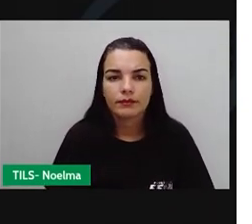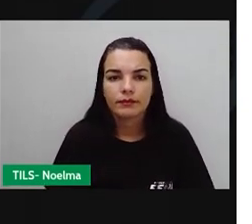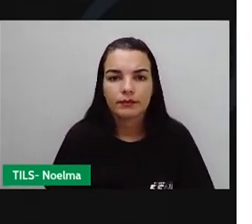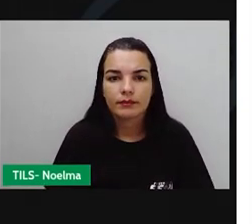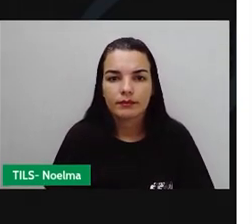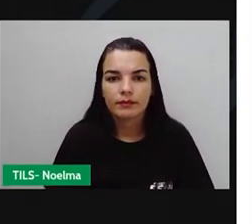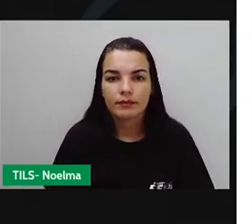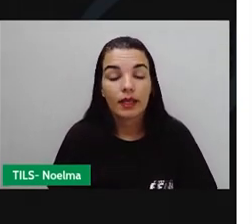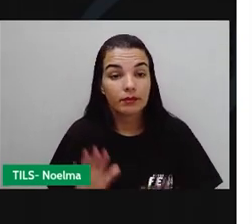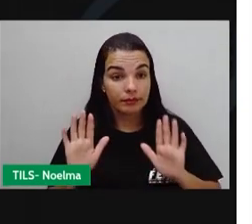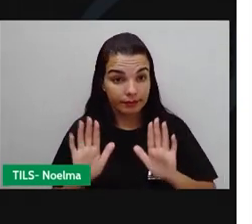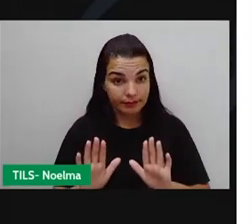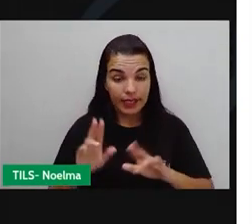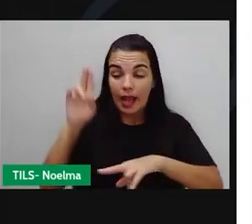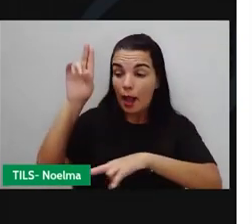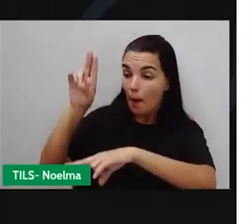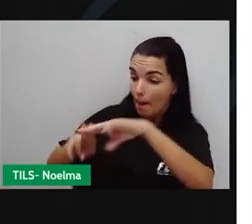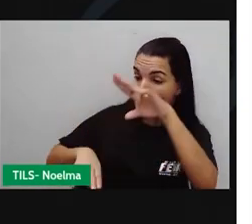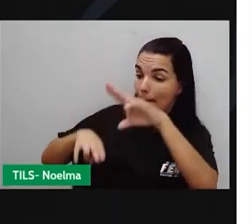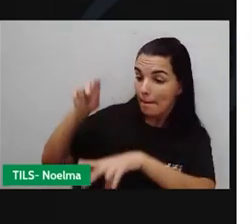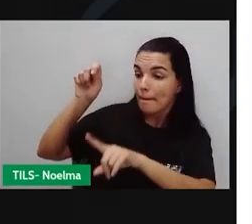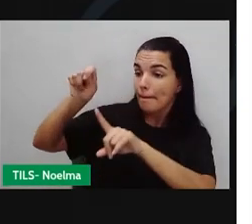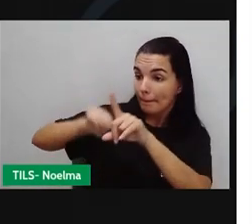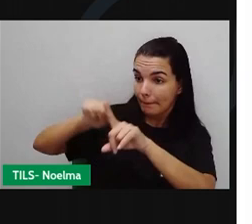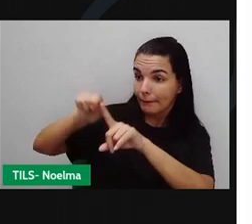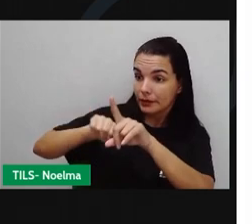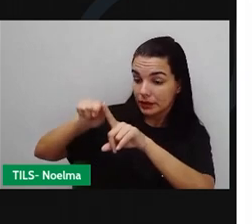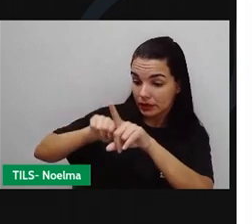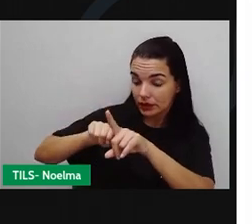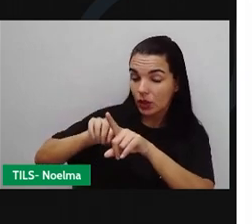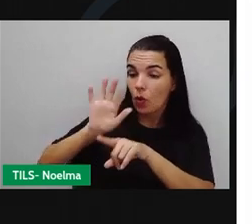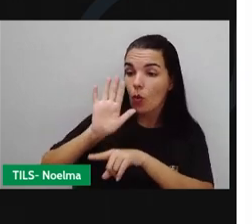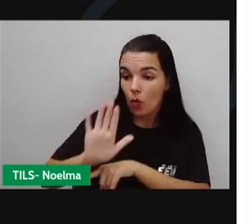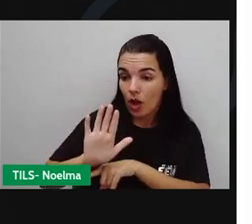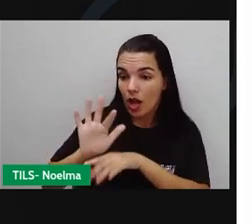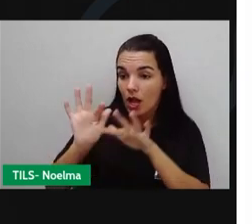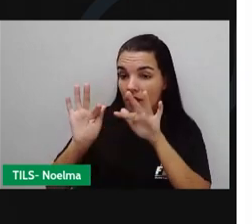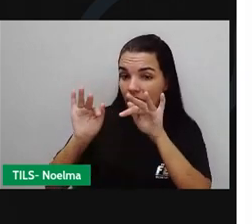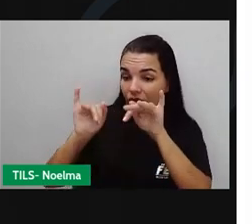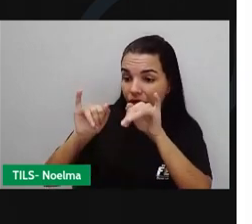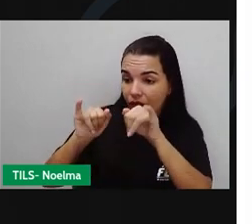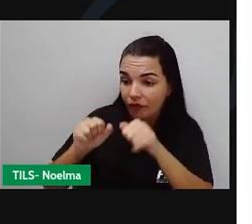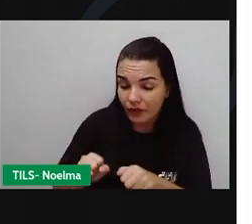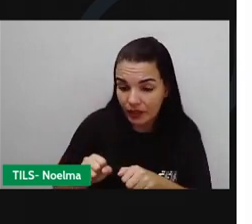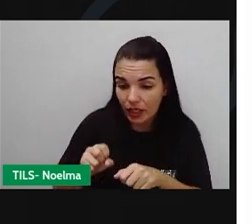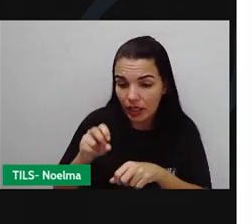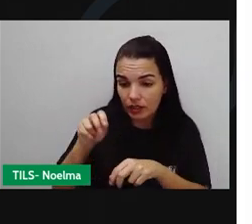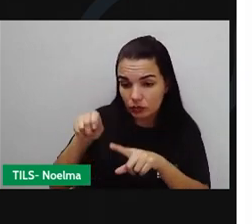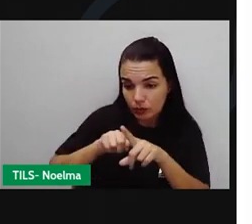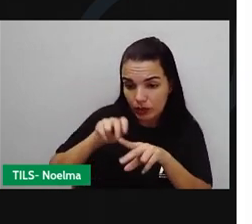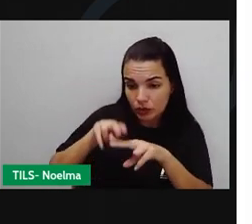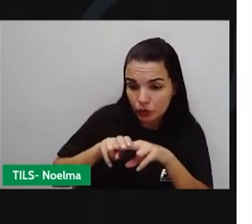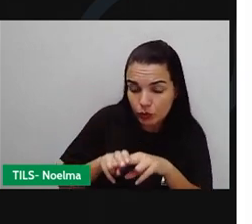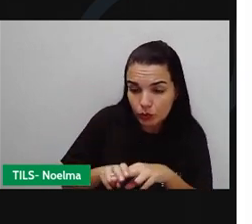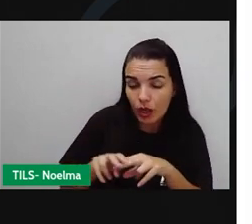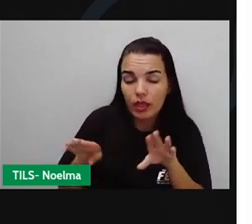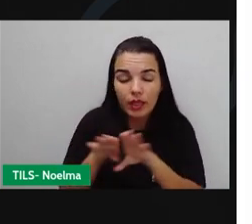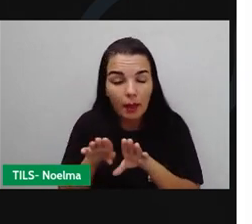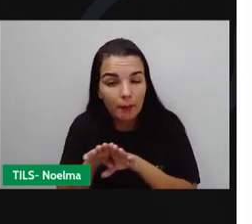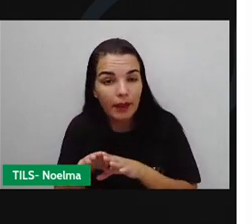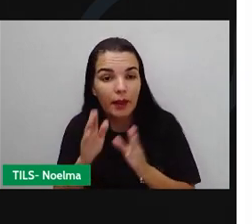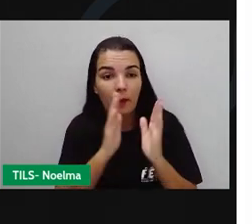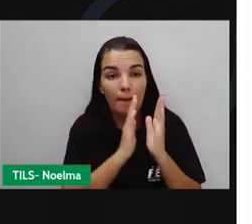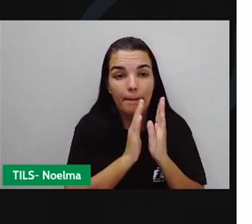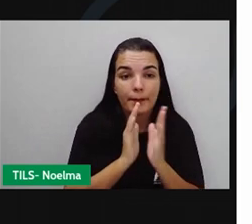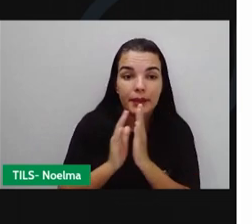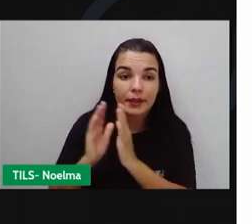Mês de junho, final do período chuvoso, começo da seca. Mês de junho também é período de festas juninas. Período